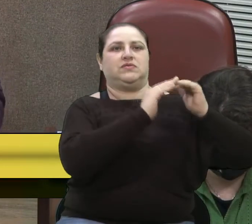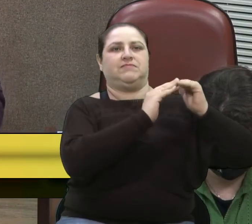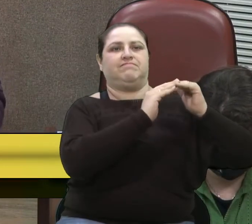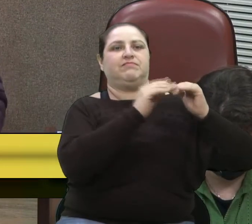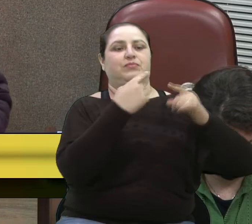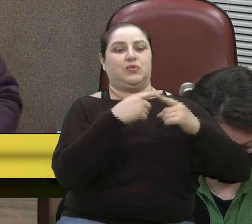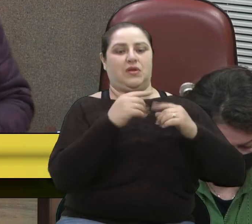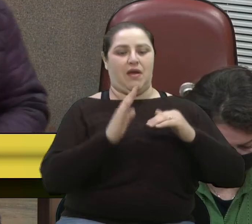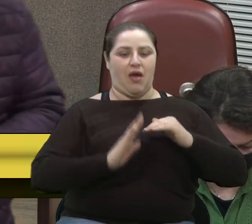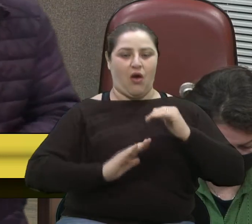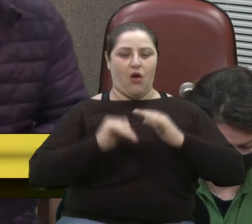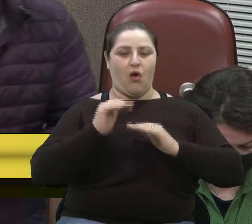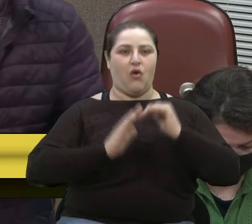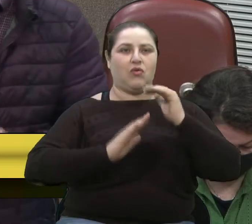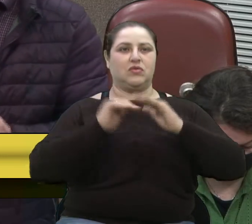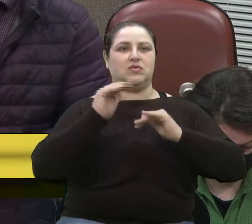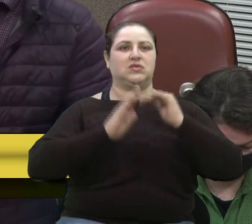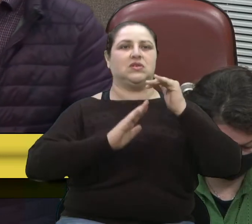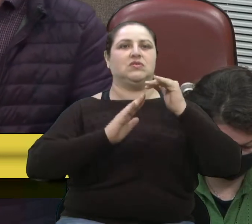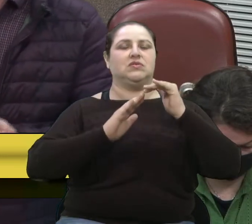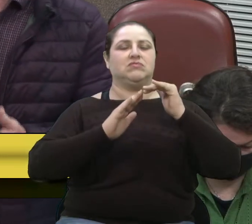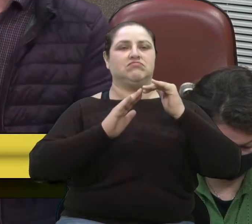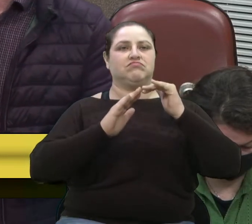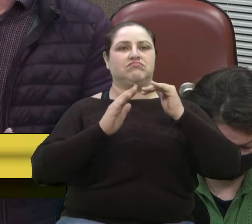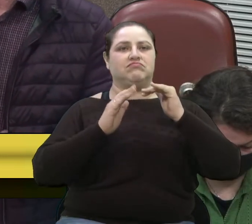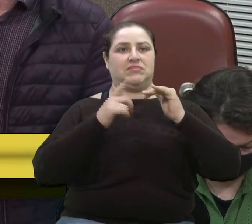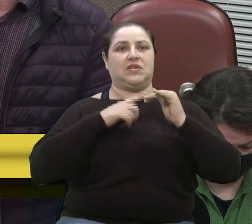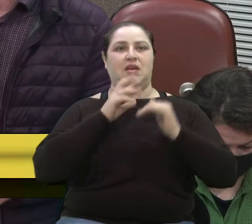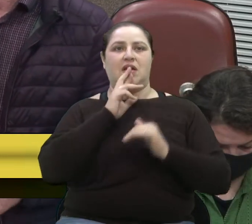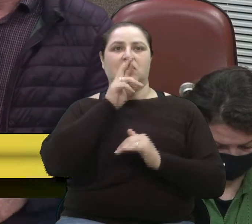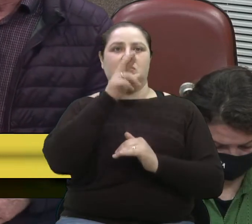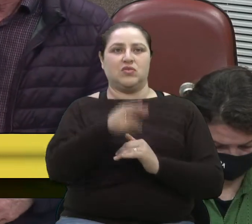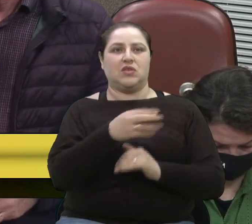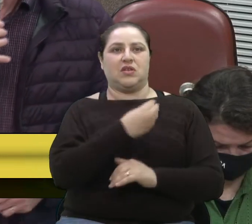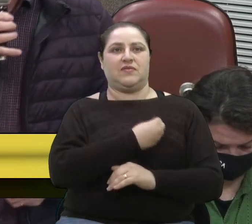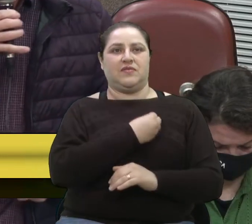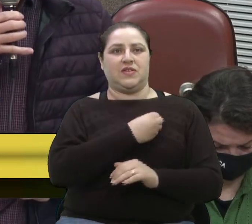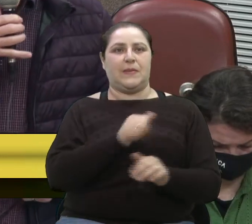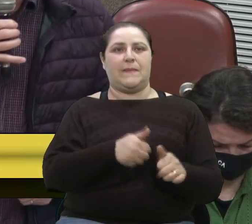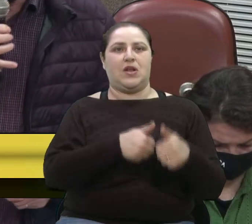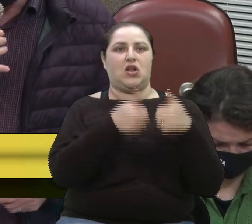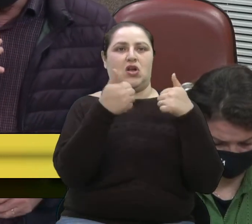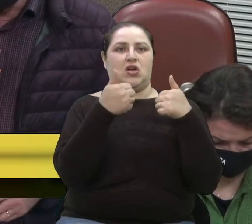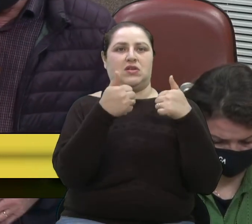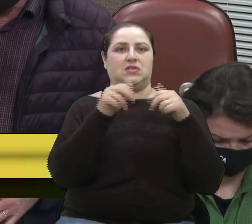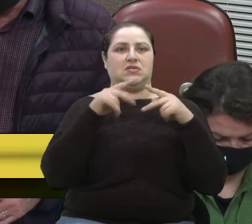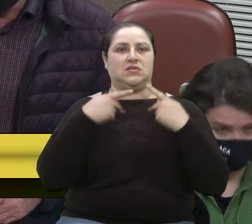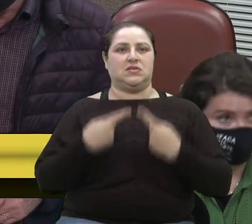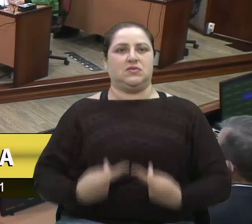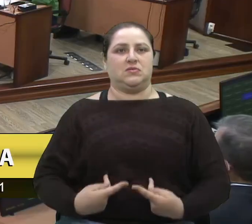construção dará, sim, melhores para a vida do ser humano. Era isso, senhor presidente, meu muito obrigado.